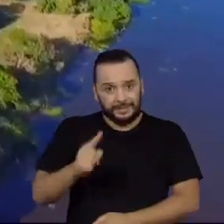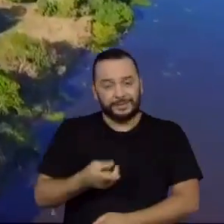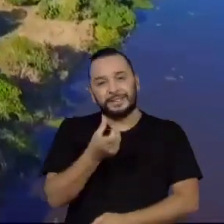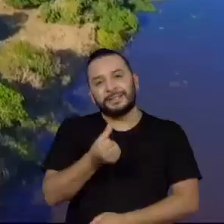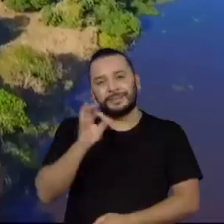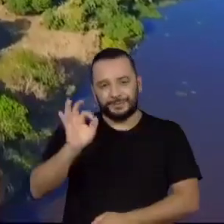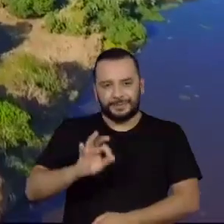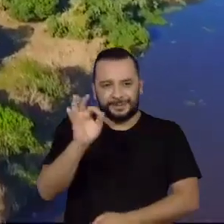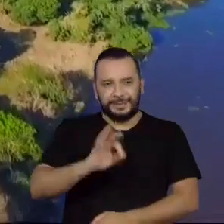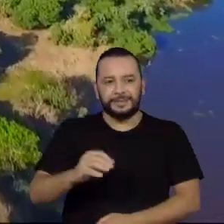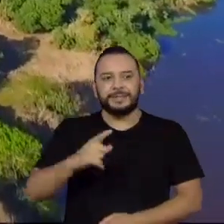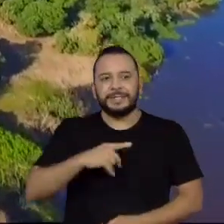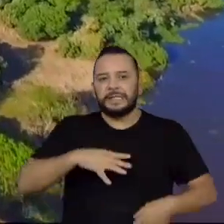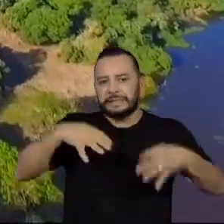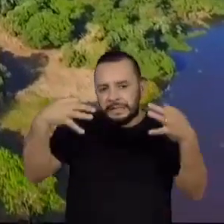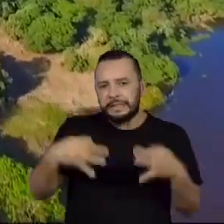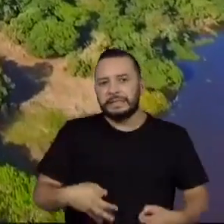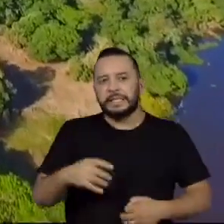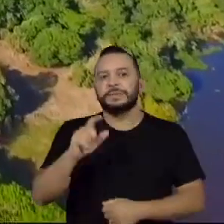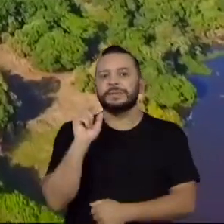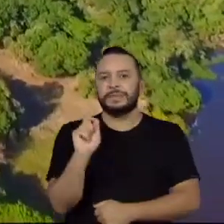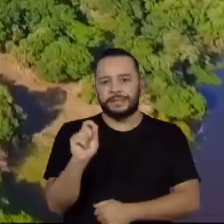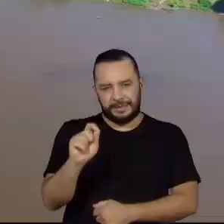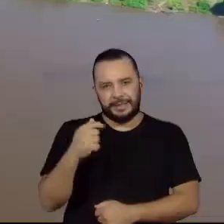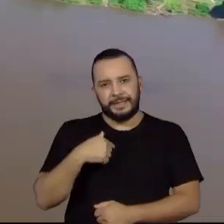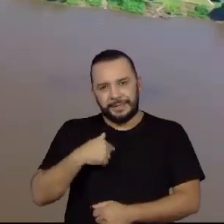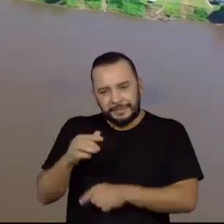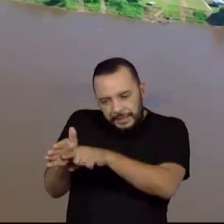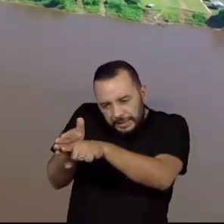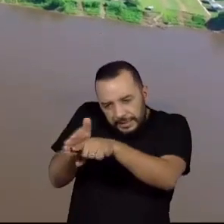certeza. Ainda há muito que se descobrir.